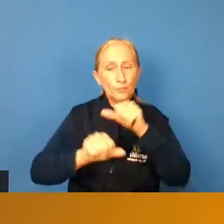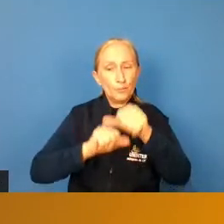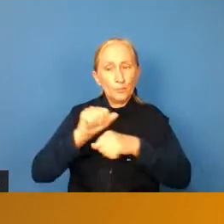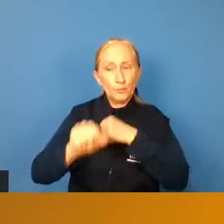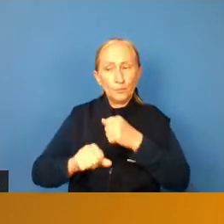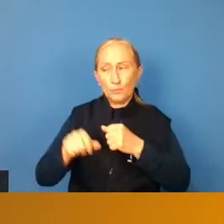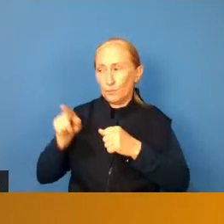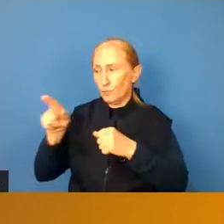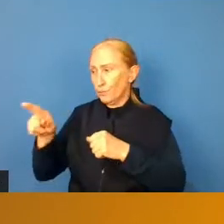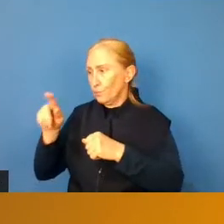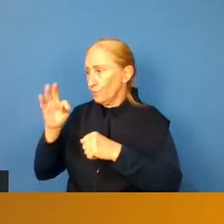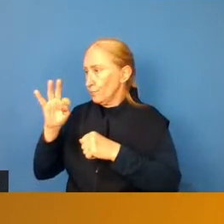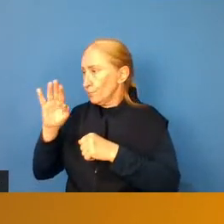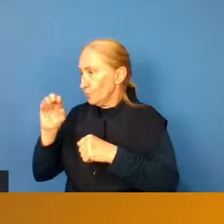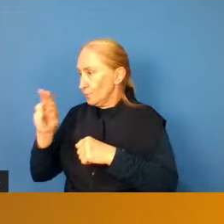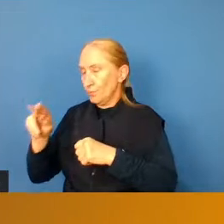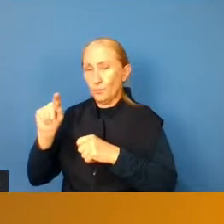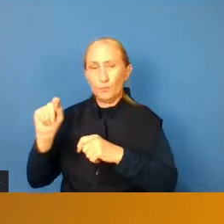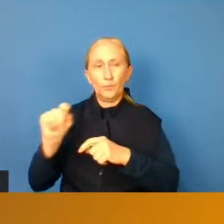desses tabus.